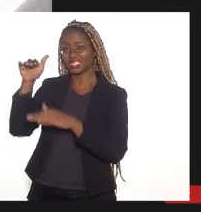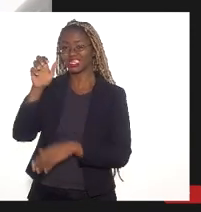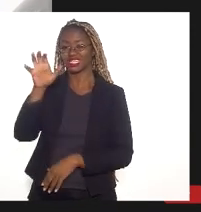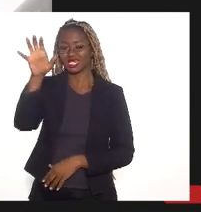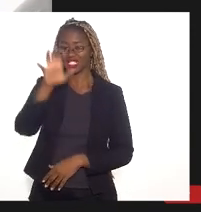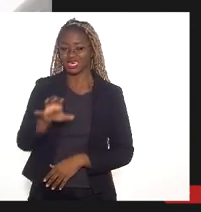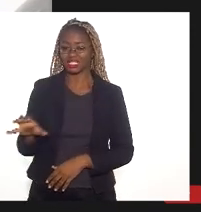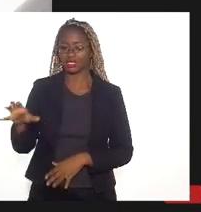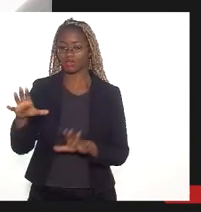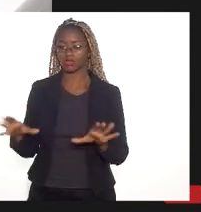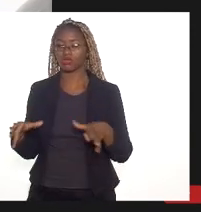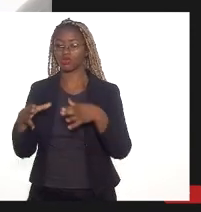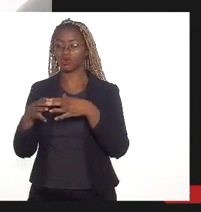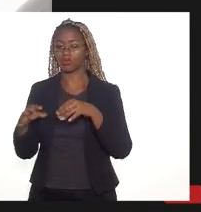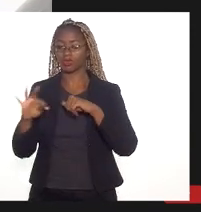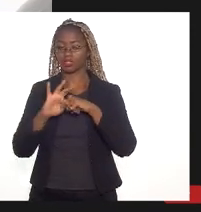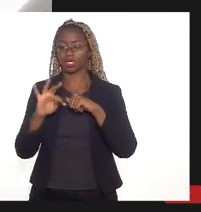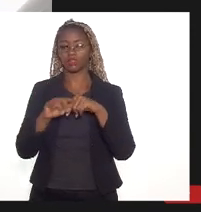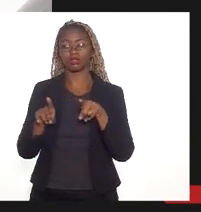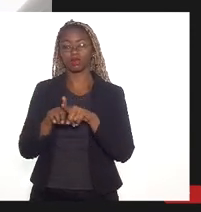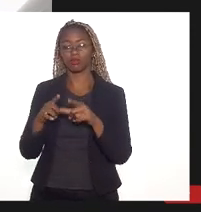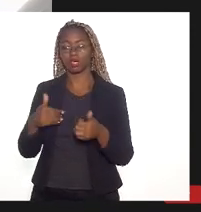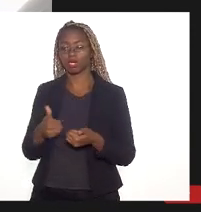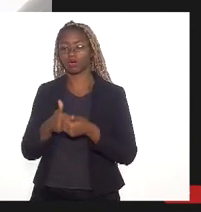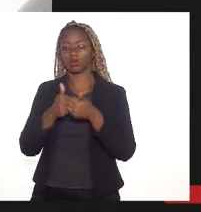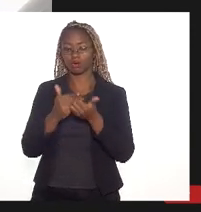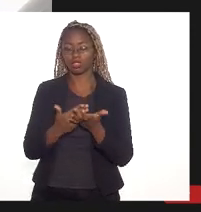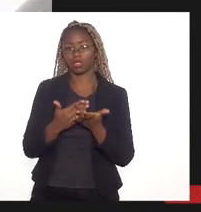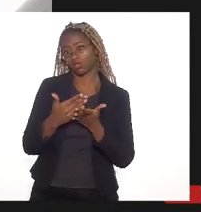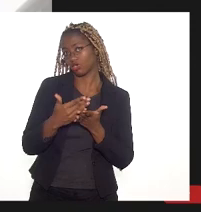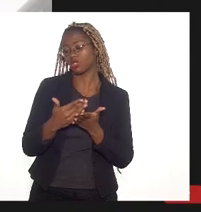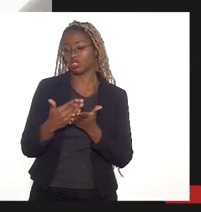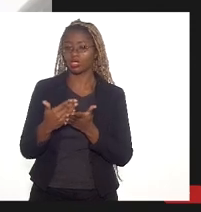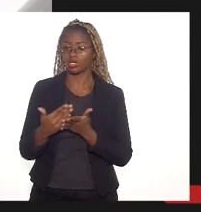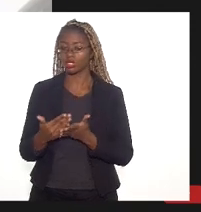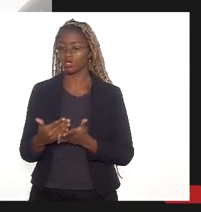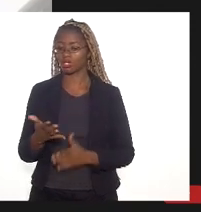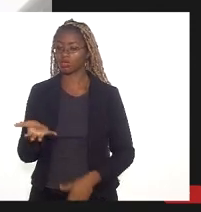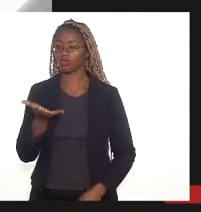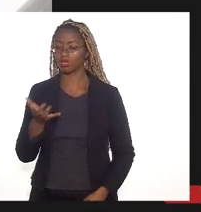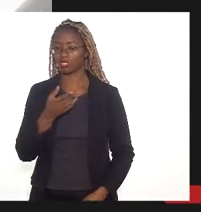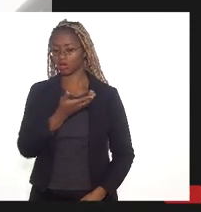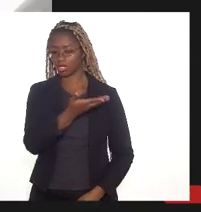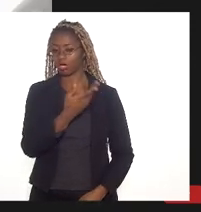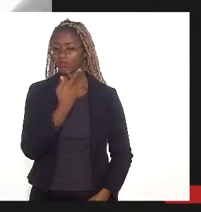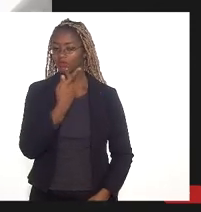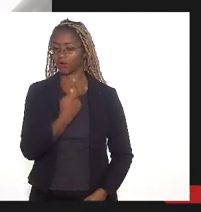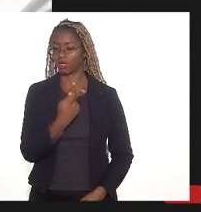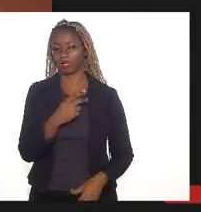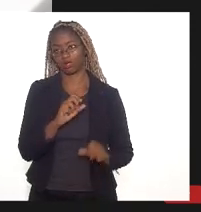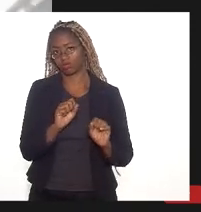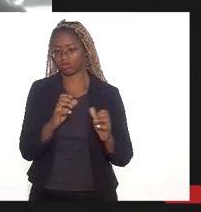seu corpo técnico que está acompanhando já isso desde o início. Eu gostaria que ela pudesse se colocar.